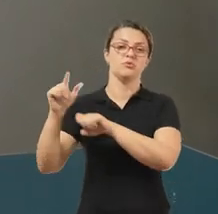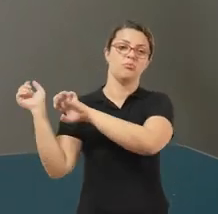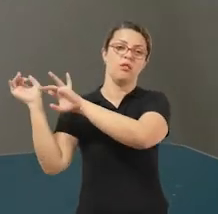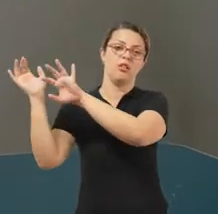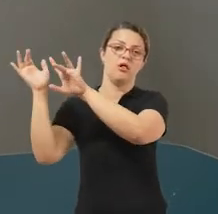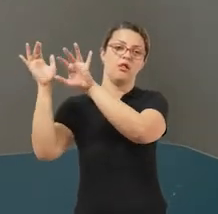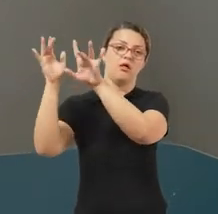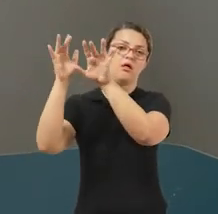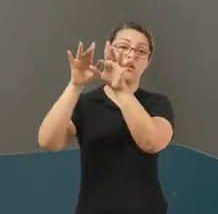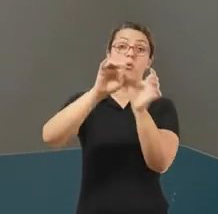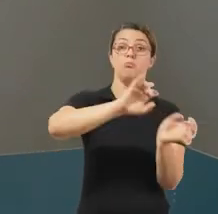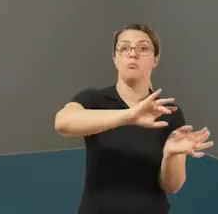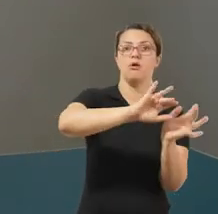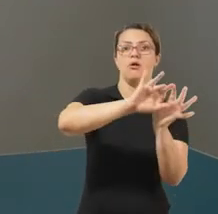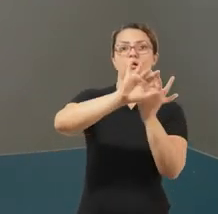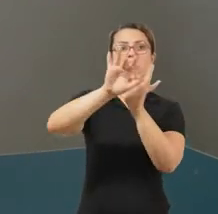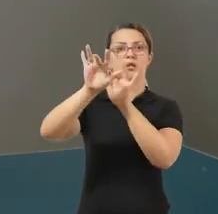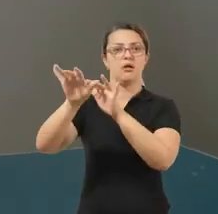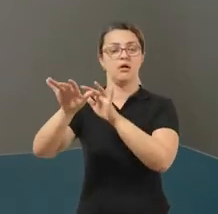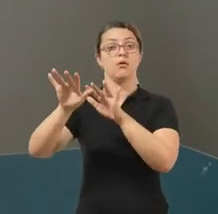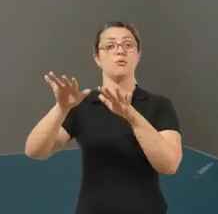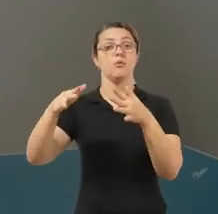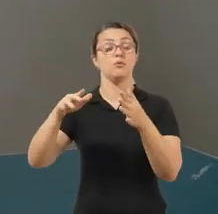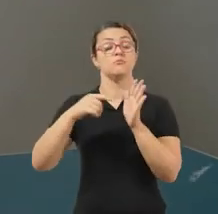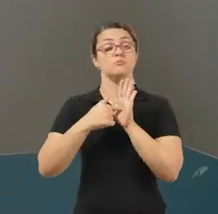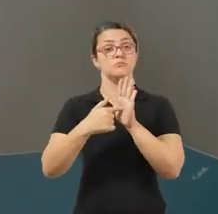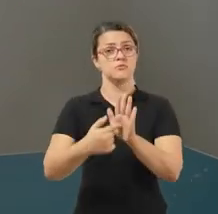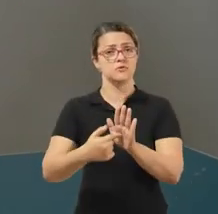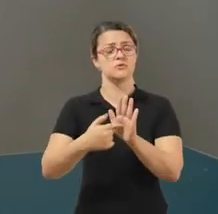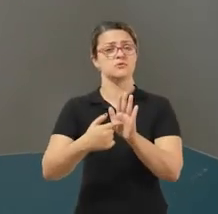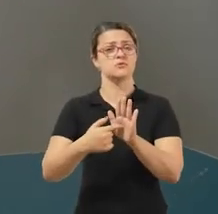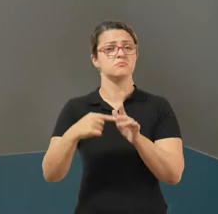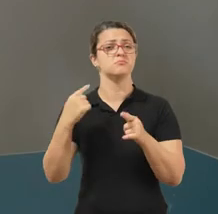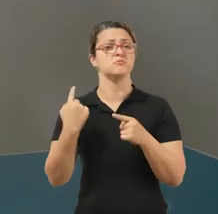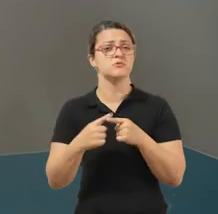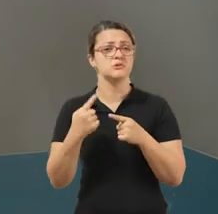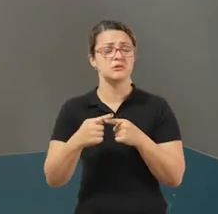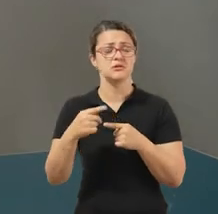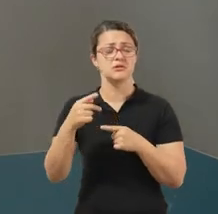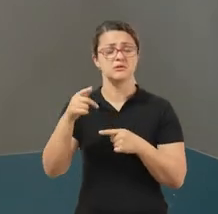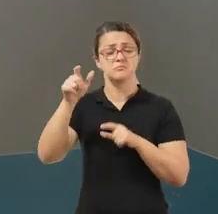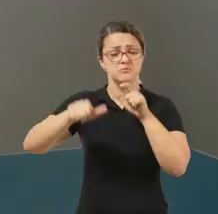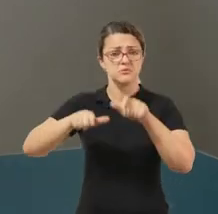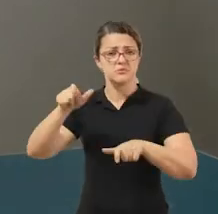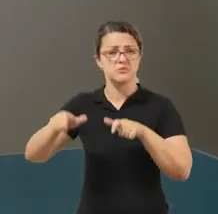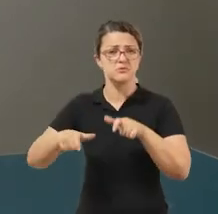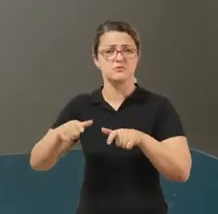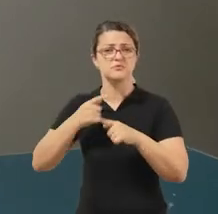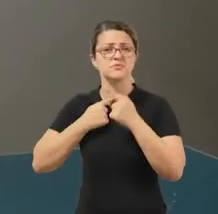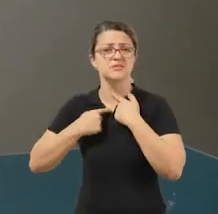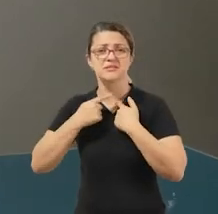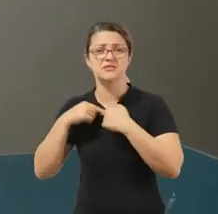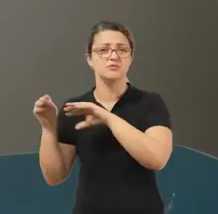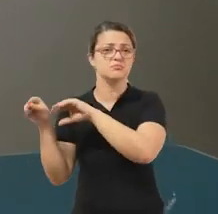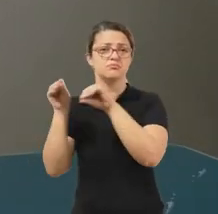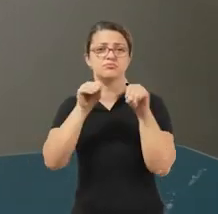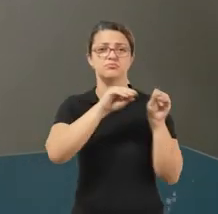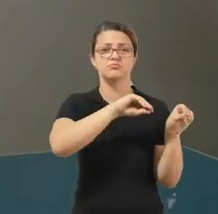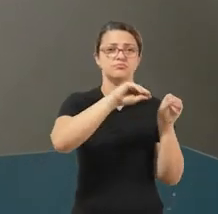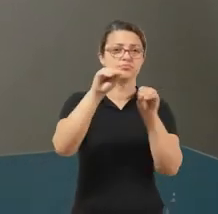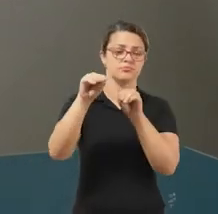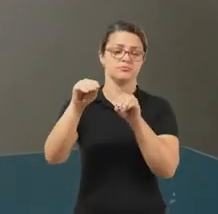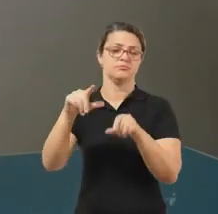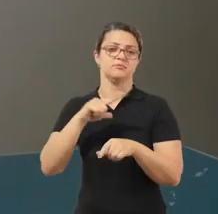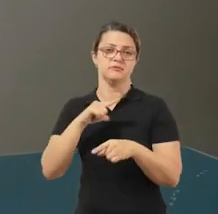temos alguns pontos que falam quais são os principais motivos pelas pessoas quererem migrar, ok? E aí nós temos motivos